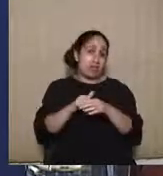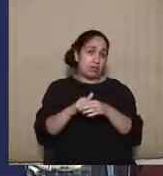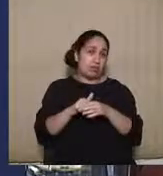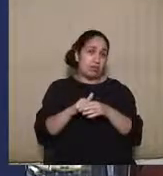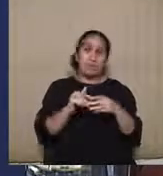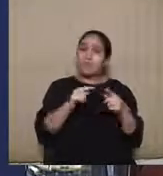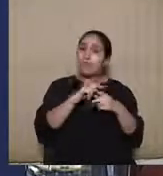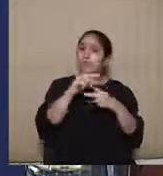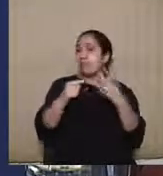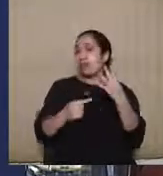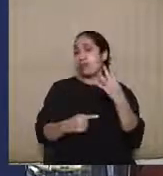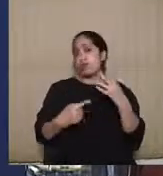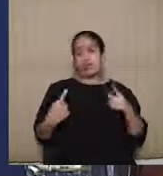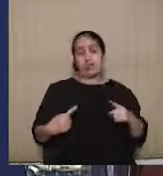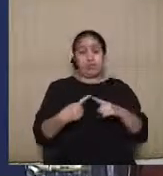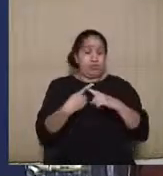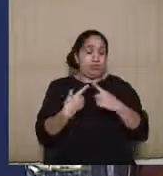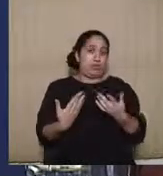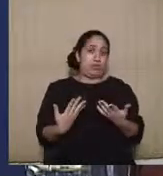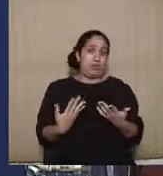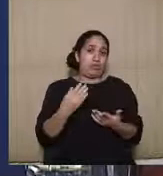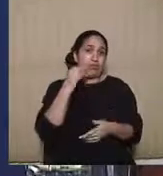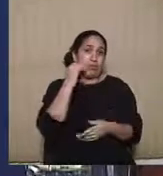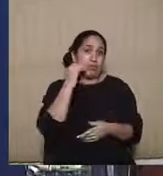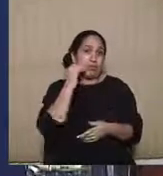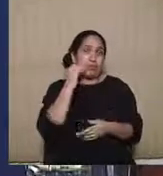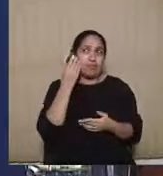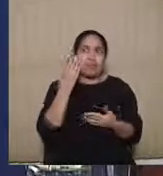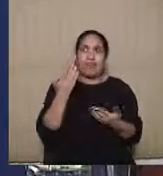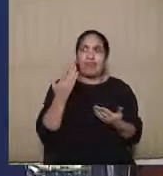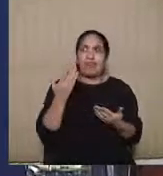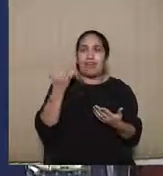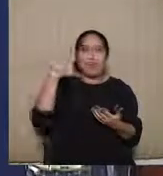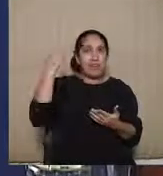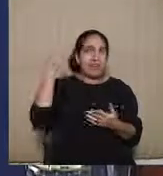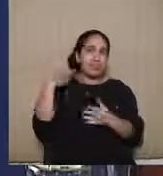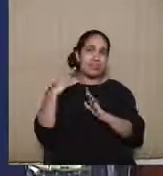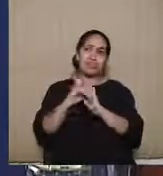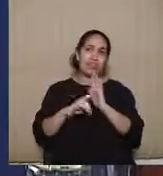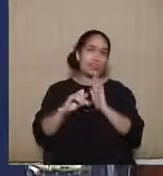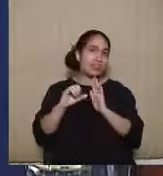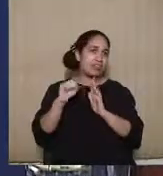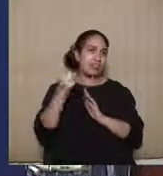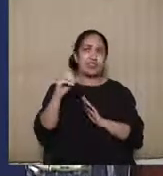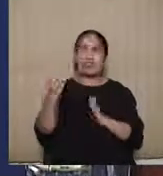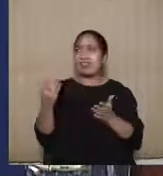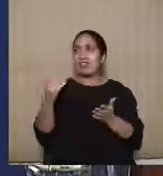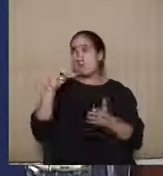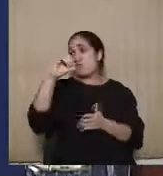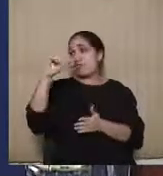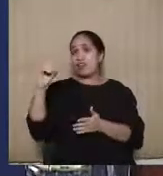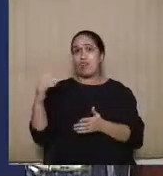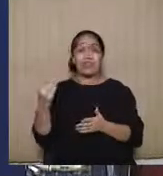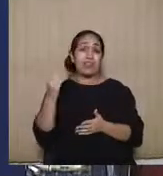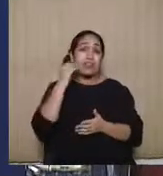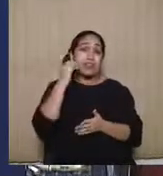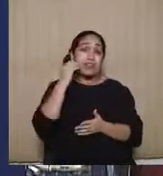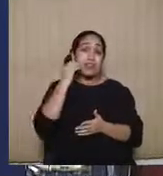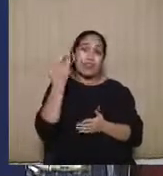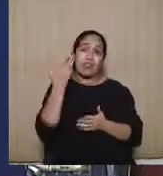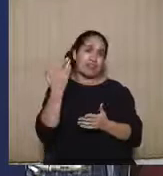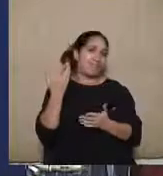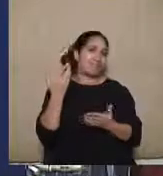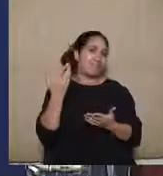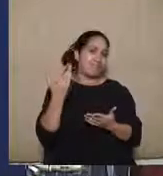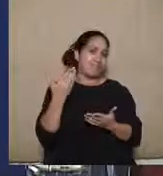desafios que a gente tem, de tentar com as nossas ferramentas da década de 80, 90, tentar combater esse tipo